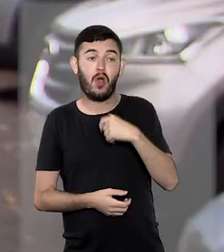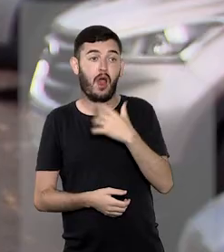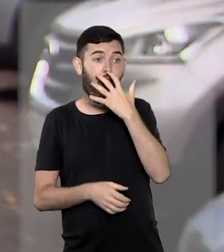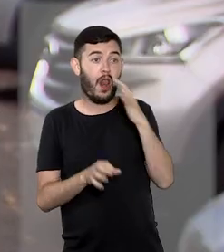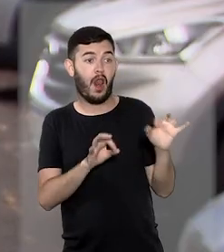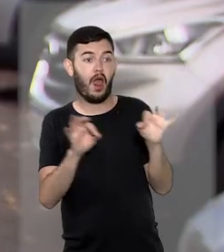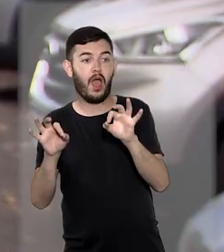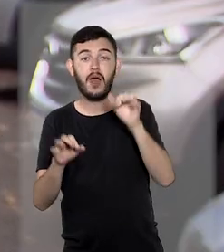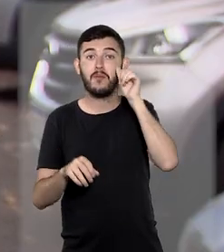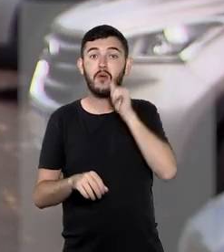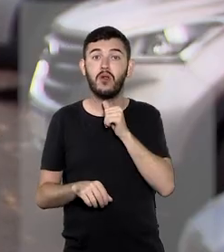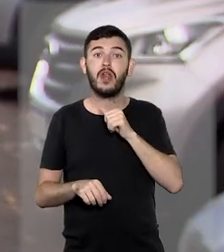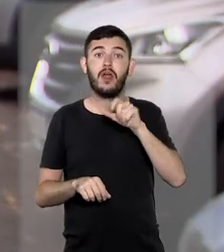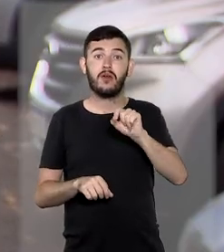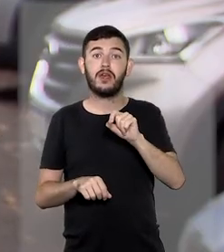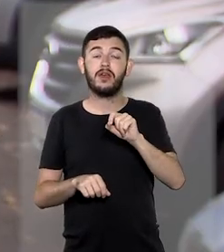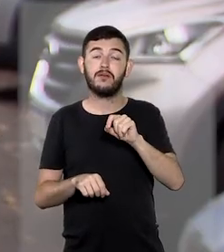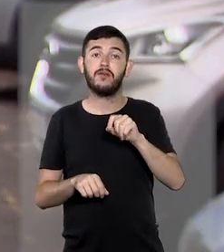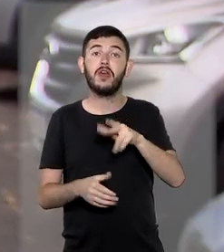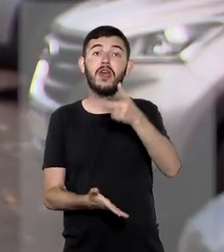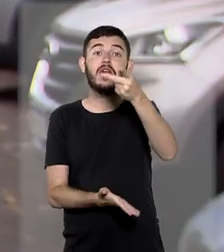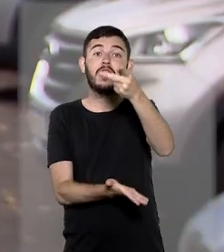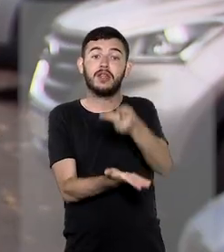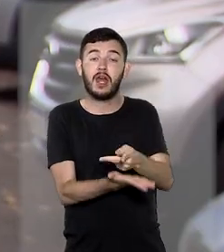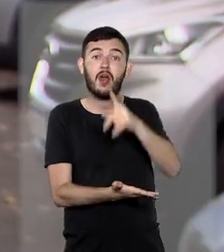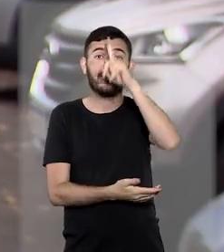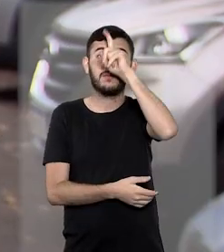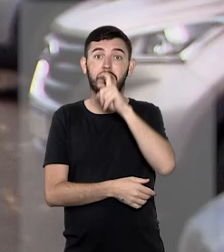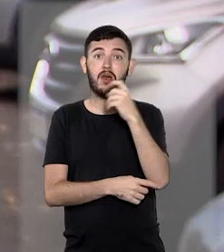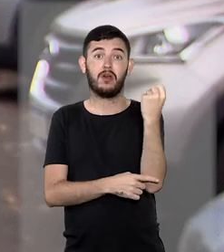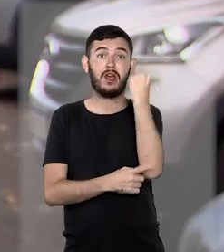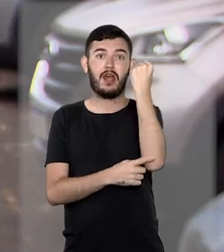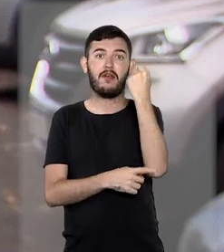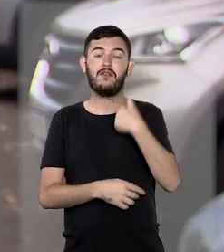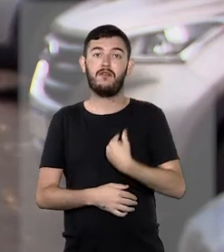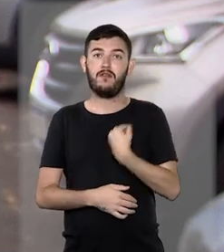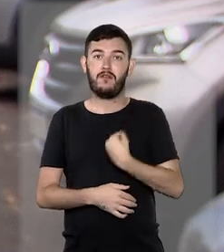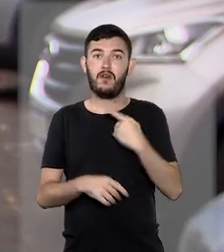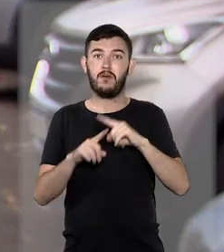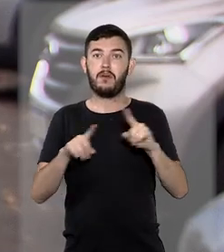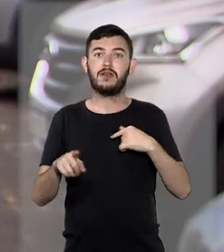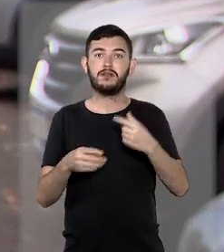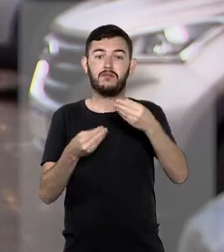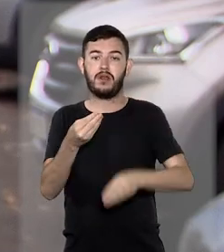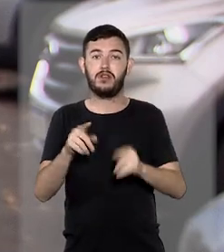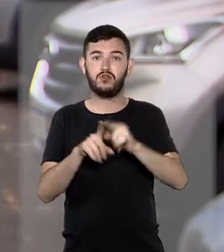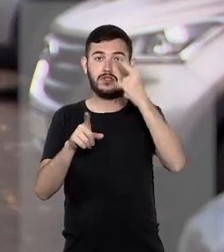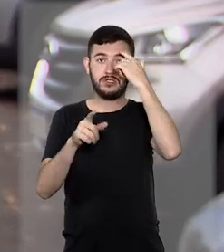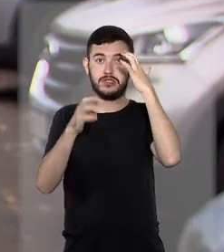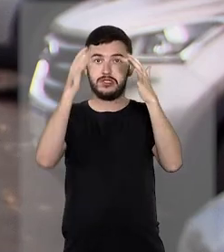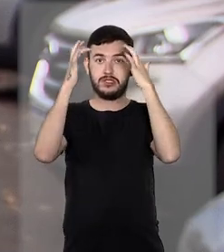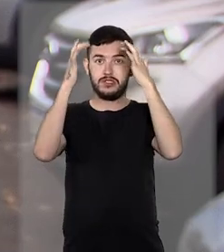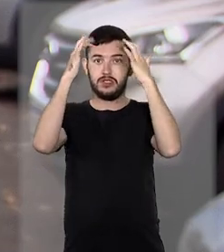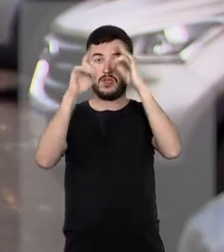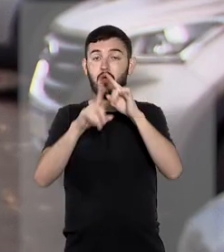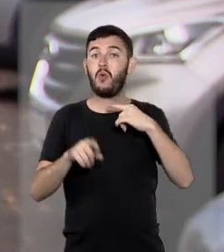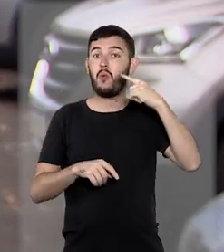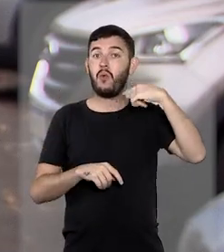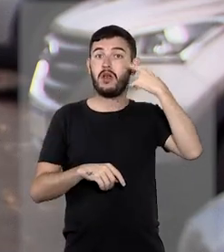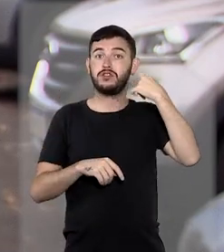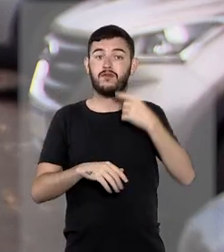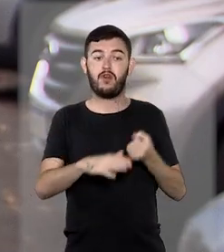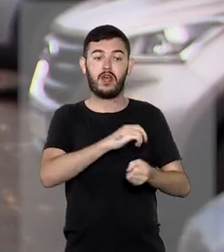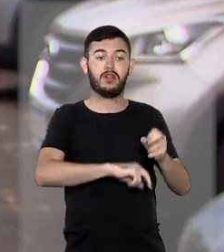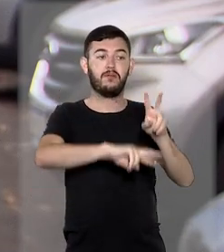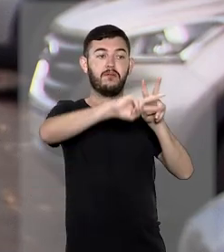idade. A mulher foi internada em estado grave, sobreviveu, mas ficou com sequelas neurológicas. O advogado está preso